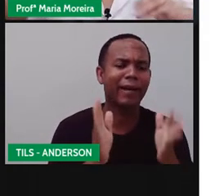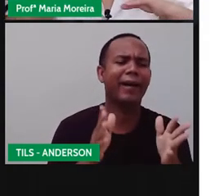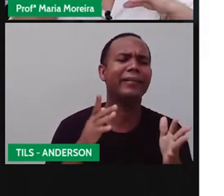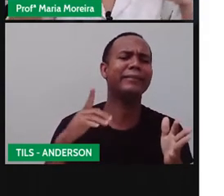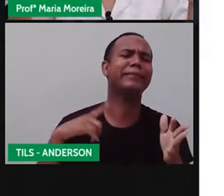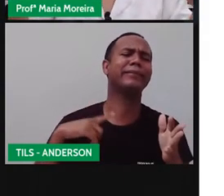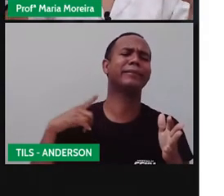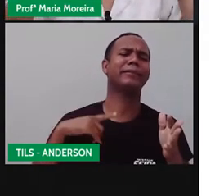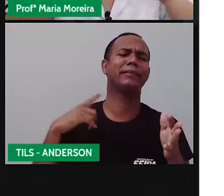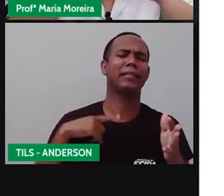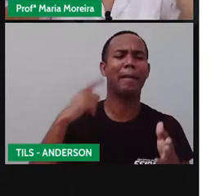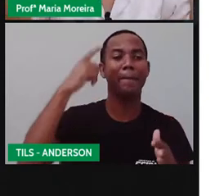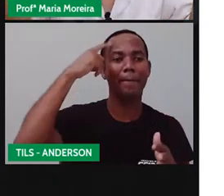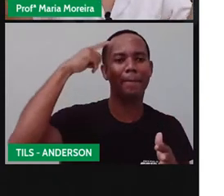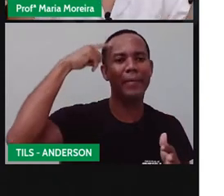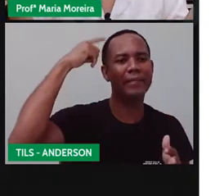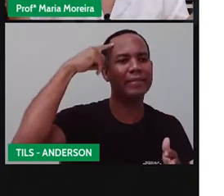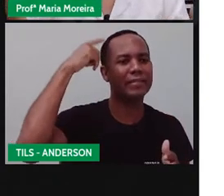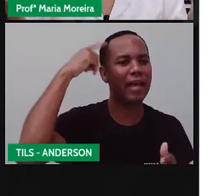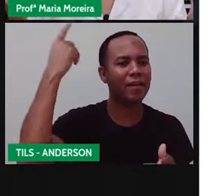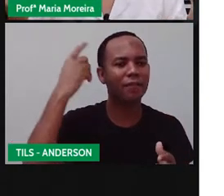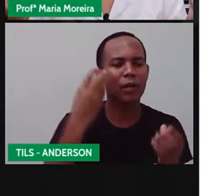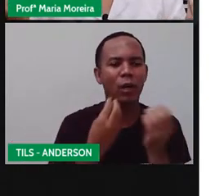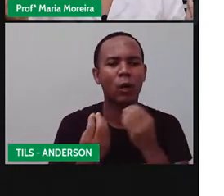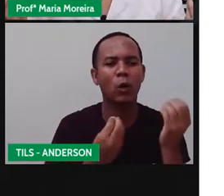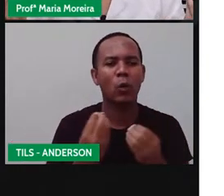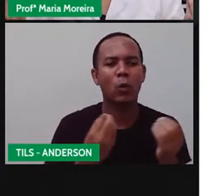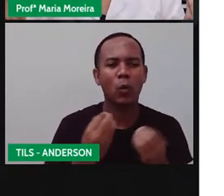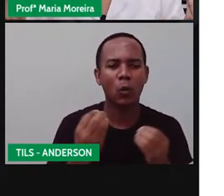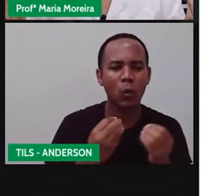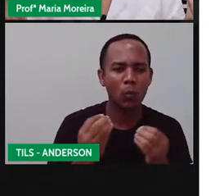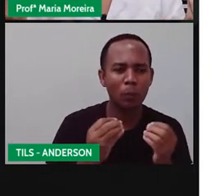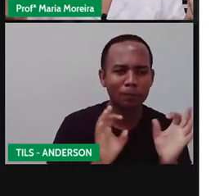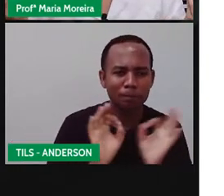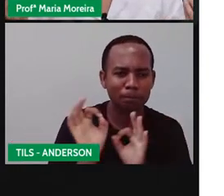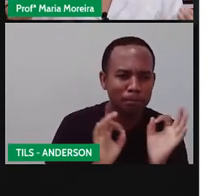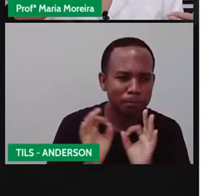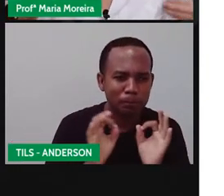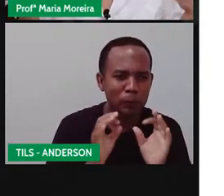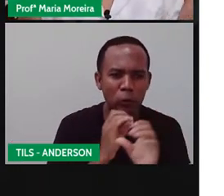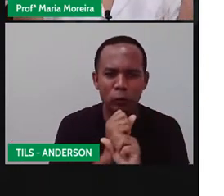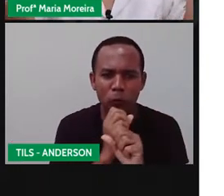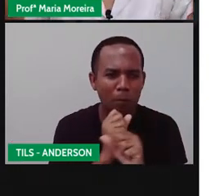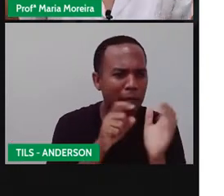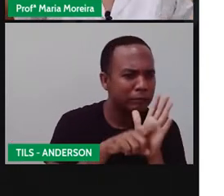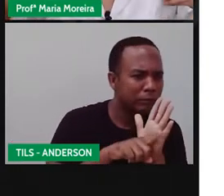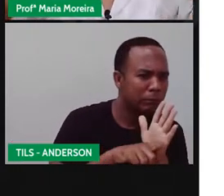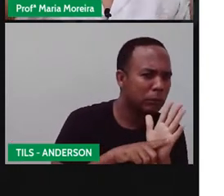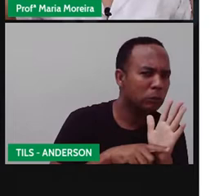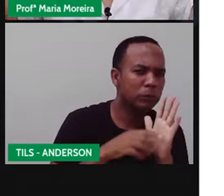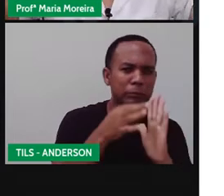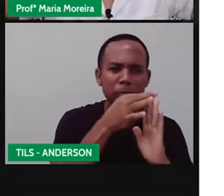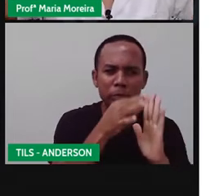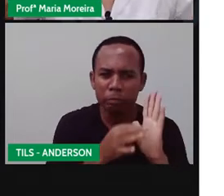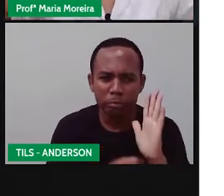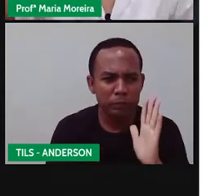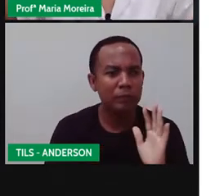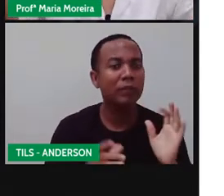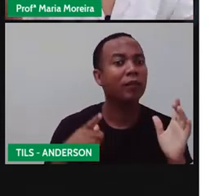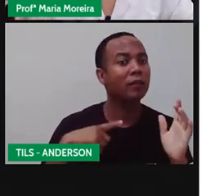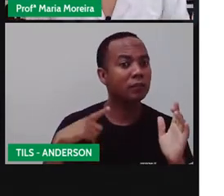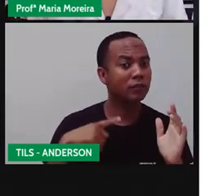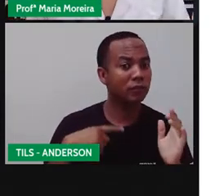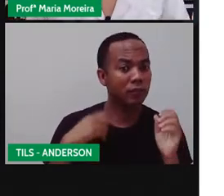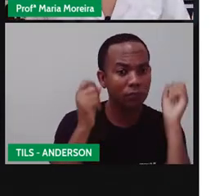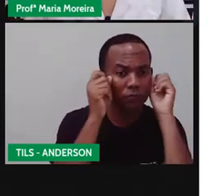Eles já tinham essa ideia de problemas matemáticos, não é isso? E aí, dá o quê? De ter a